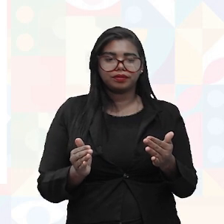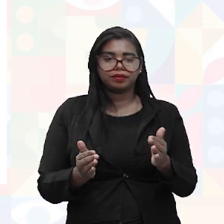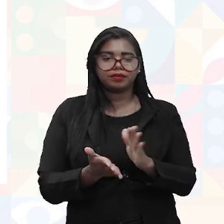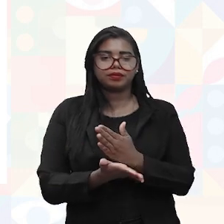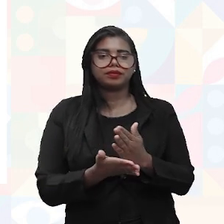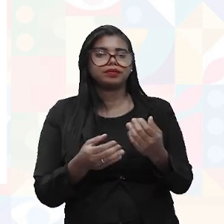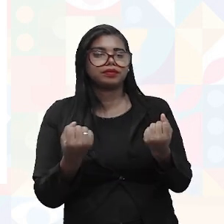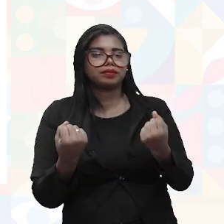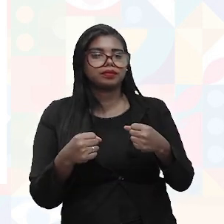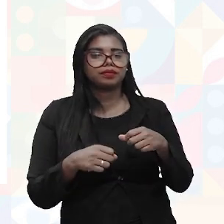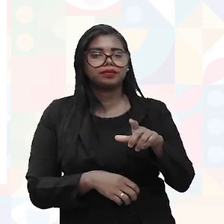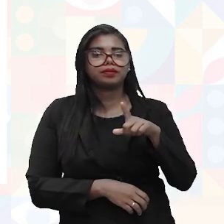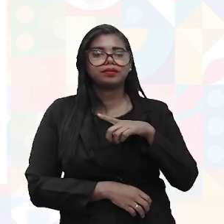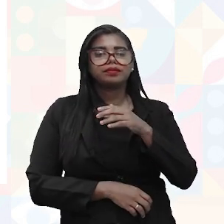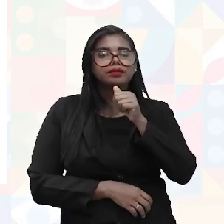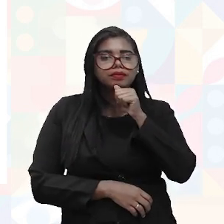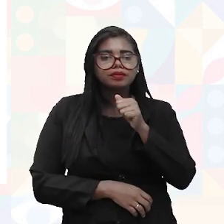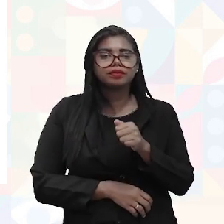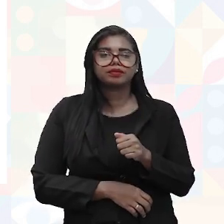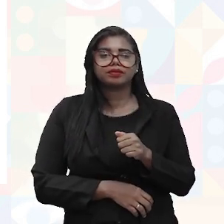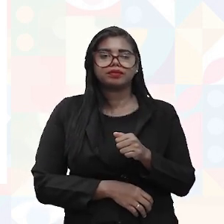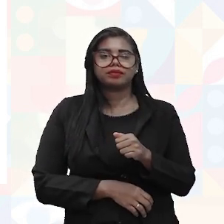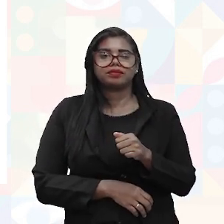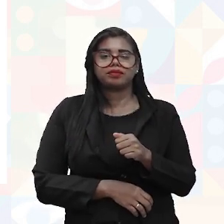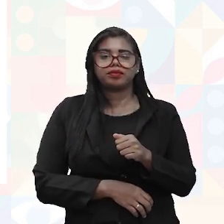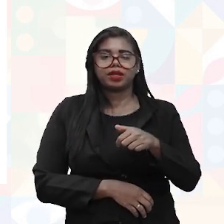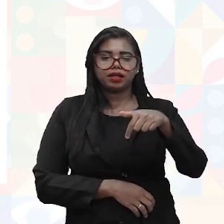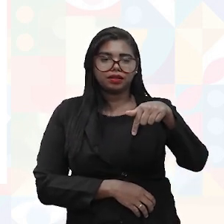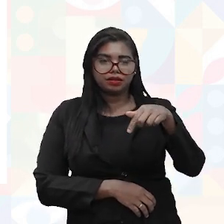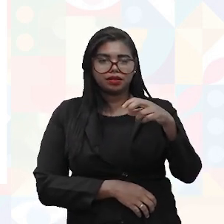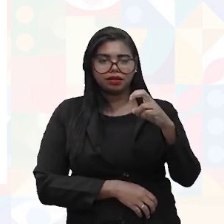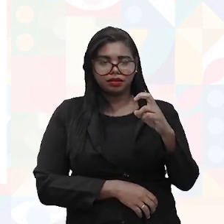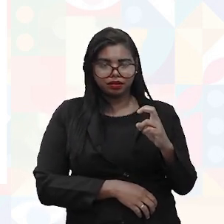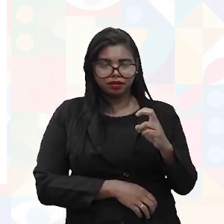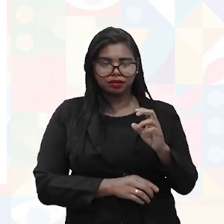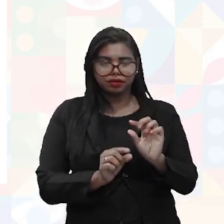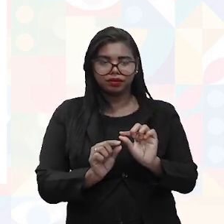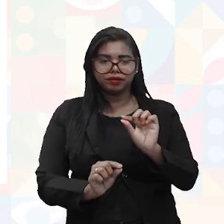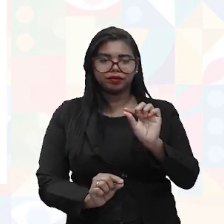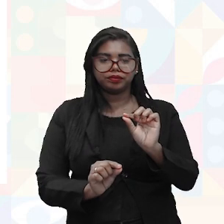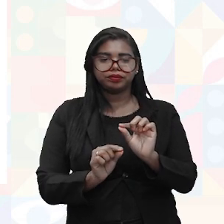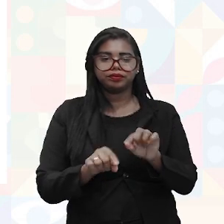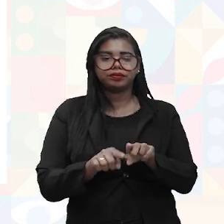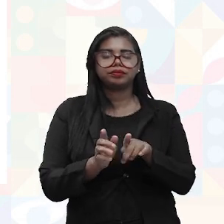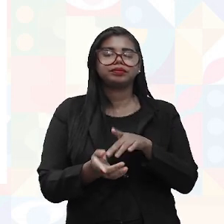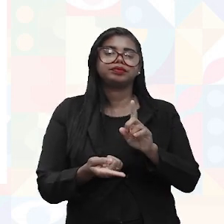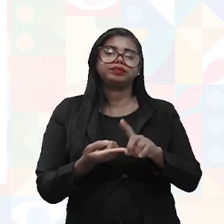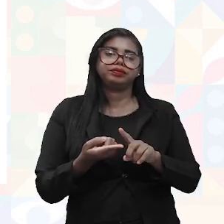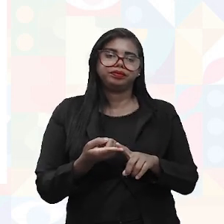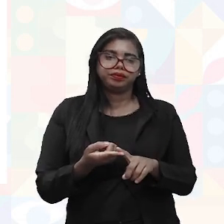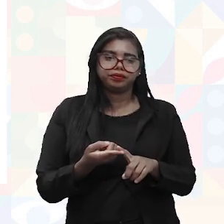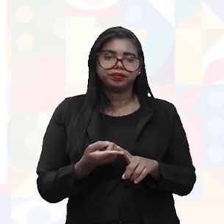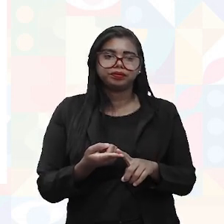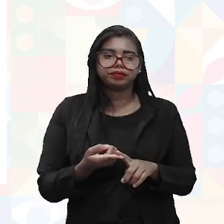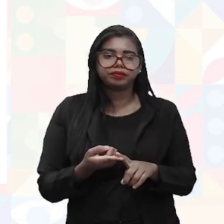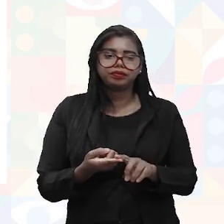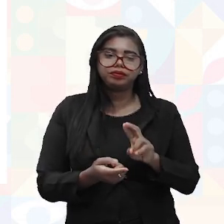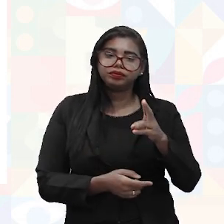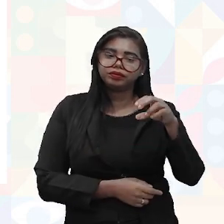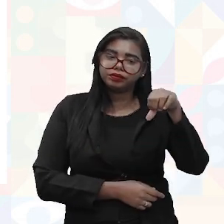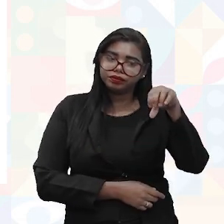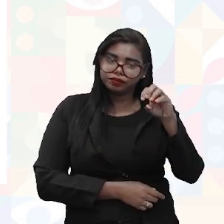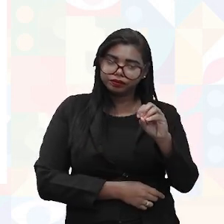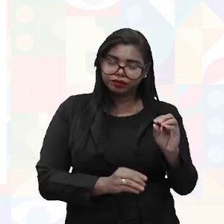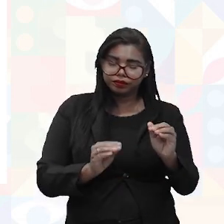profundidade de 75. Às vezes, a mesa precisa ter uma profundidade de 90.